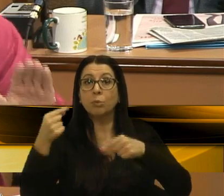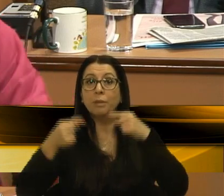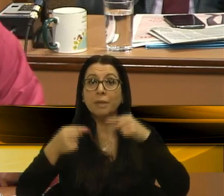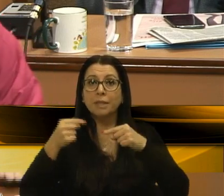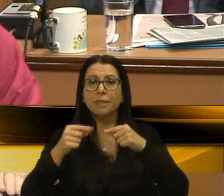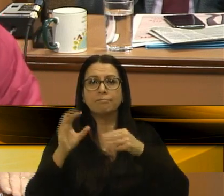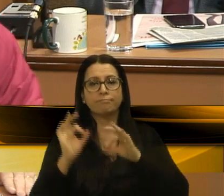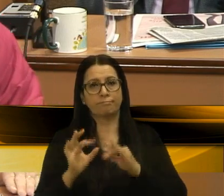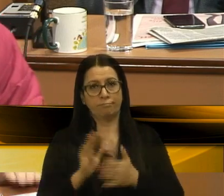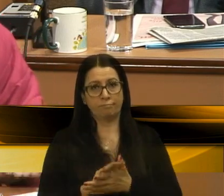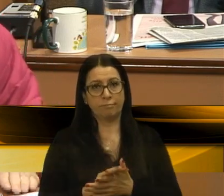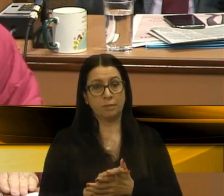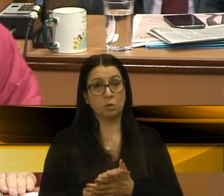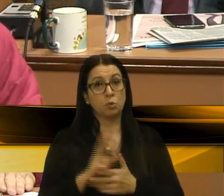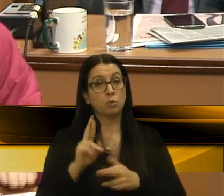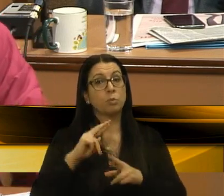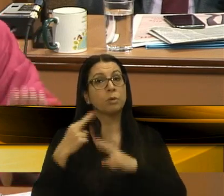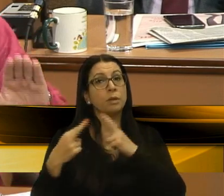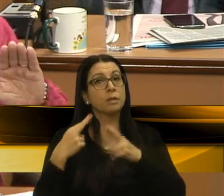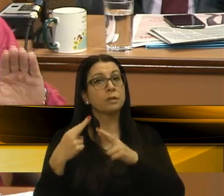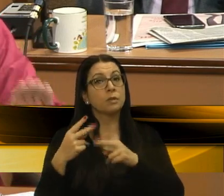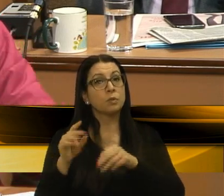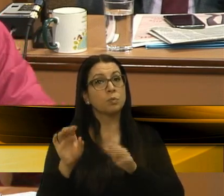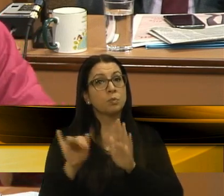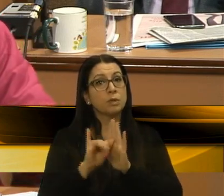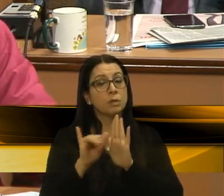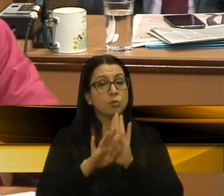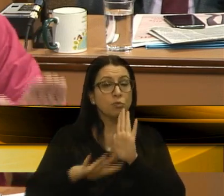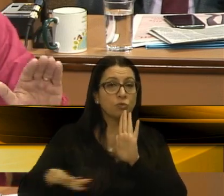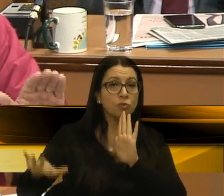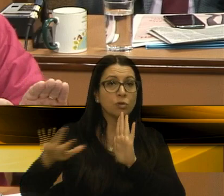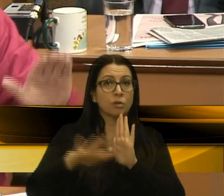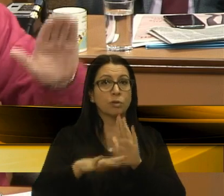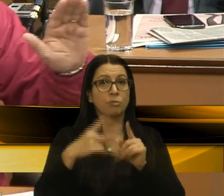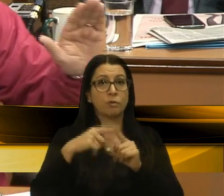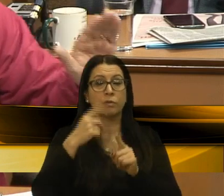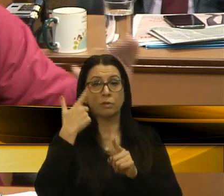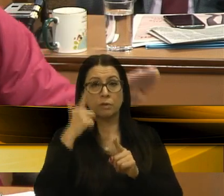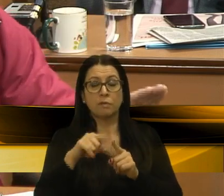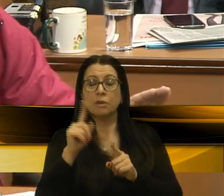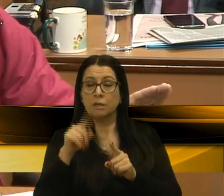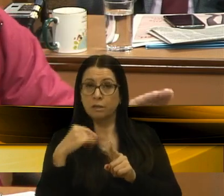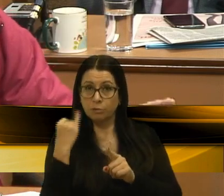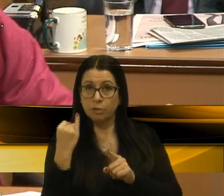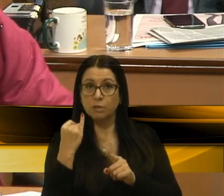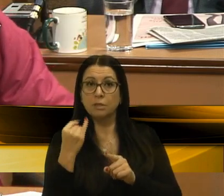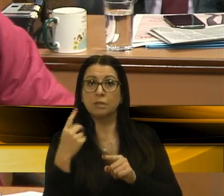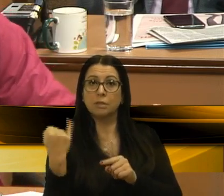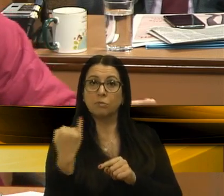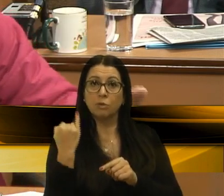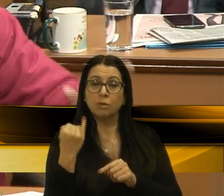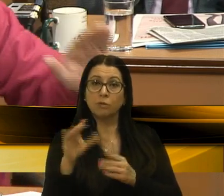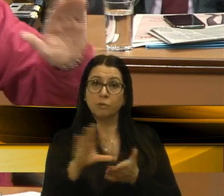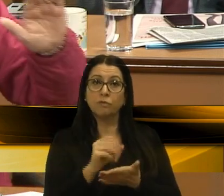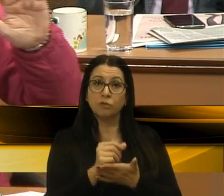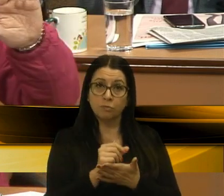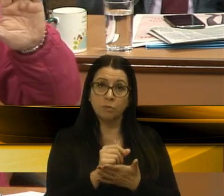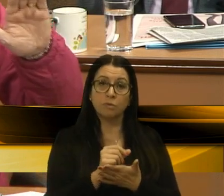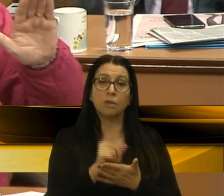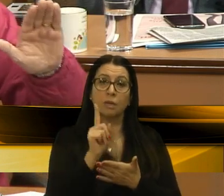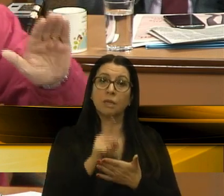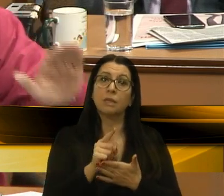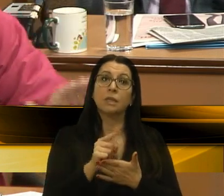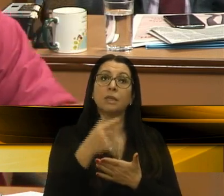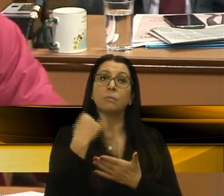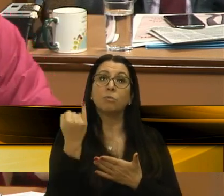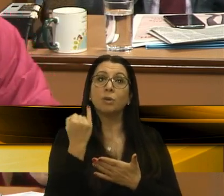produtivo com relação ao Estatuto Geral, porque, repito, é importante, são importantes os investimentos, é muito